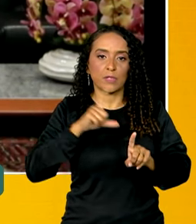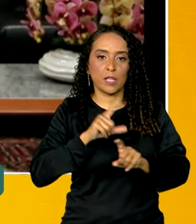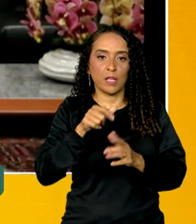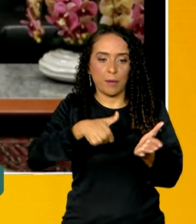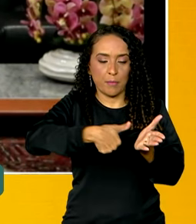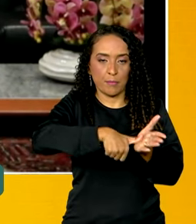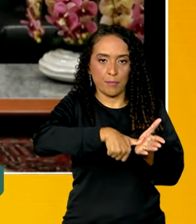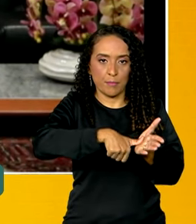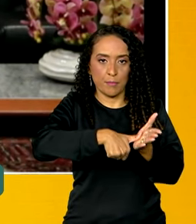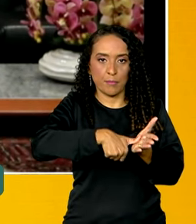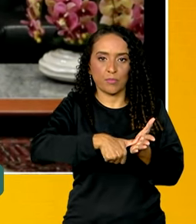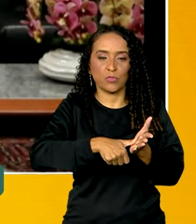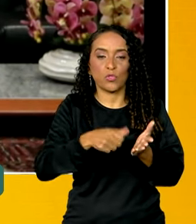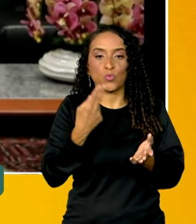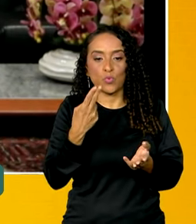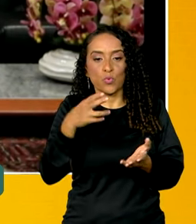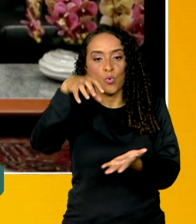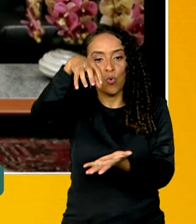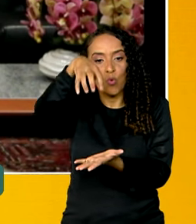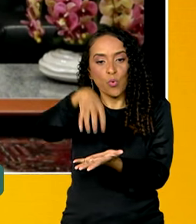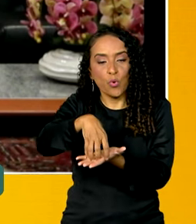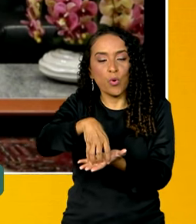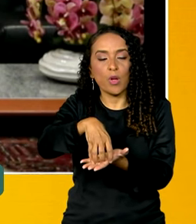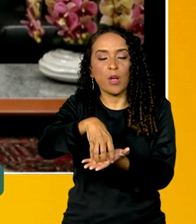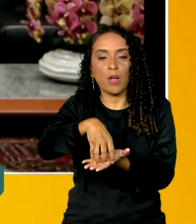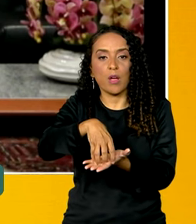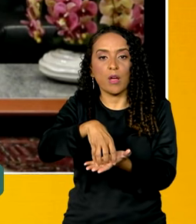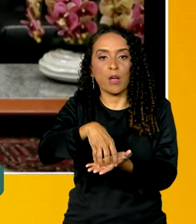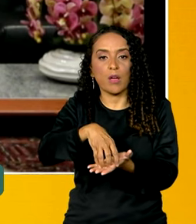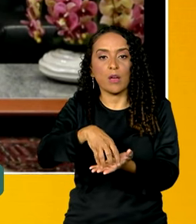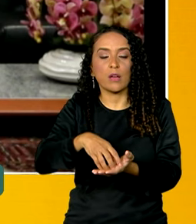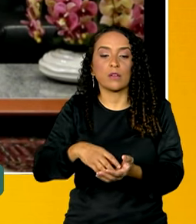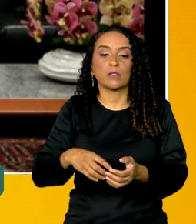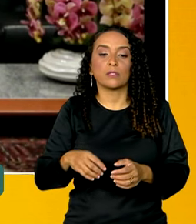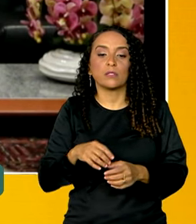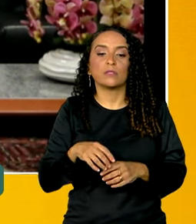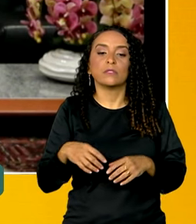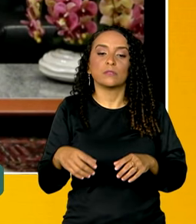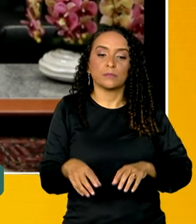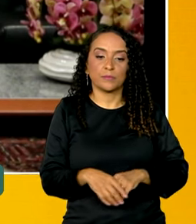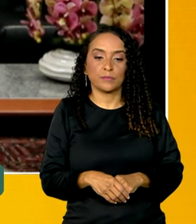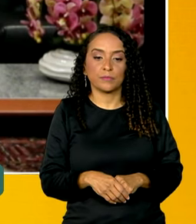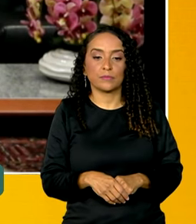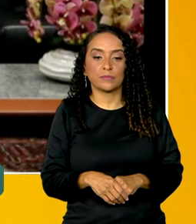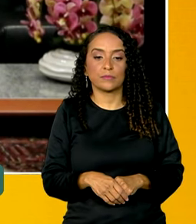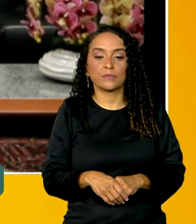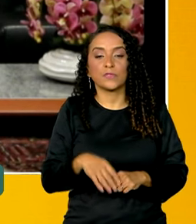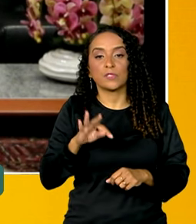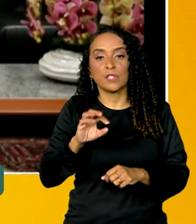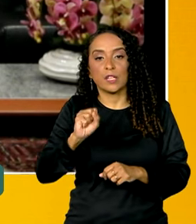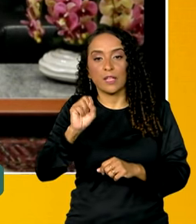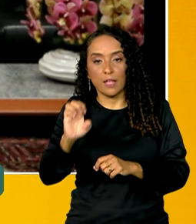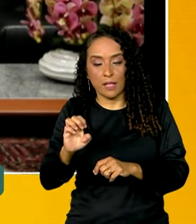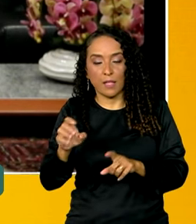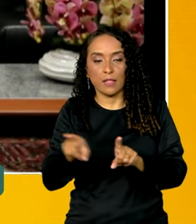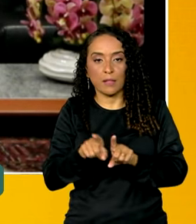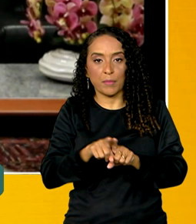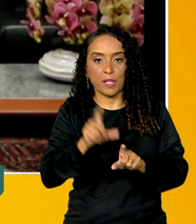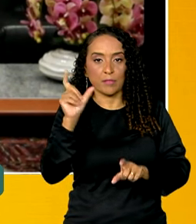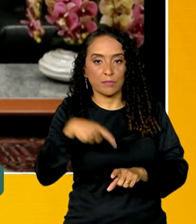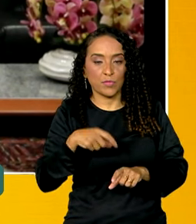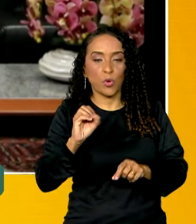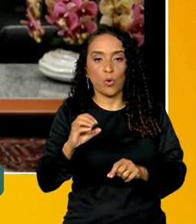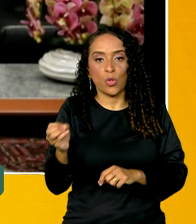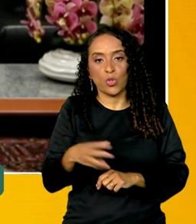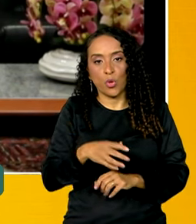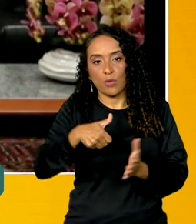biometria cadastrada em uma das bases que é do TCE, da Senatran, que é da CNH, ou da